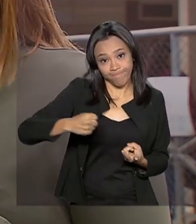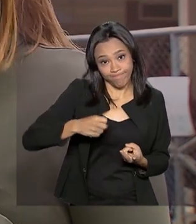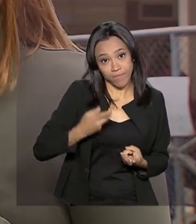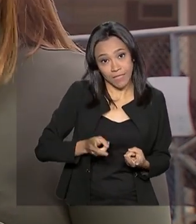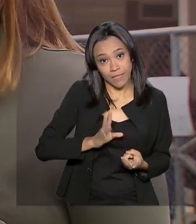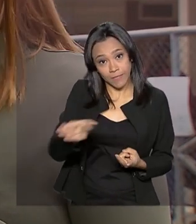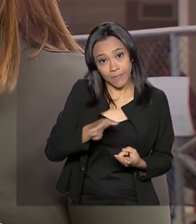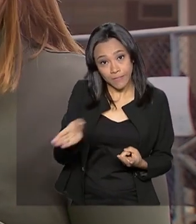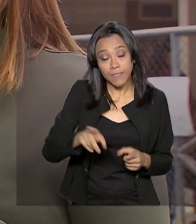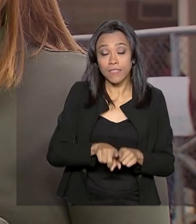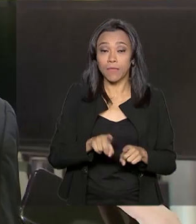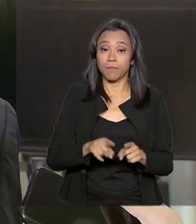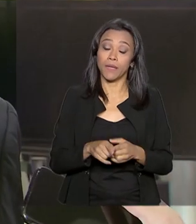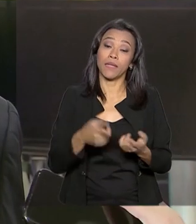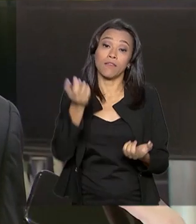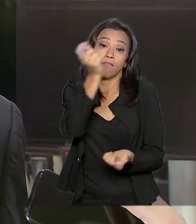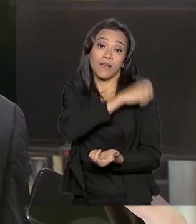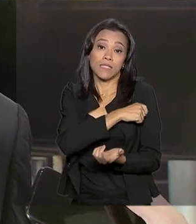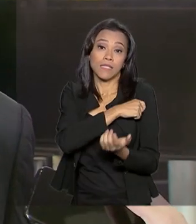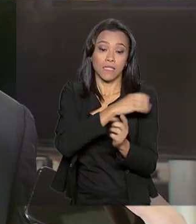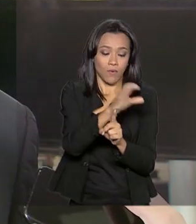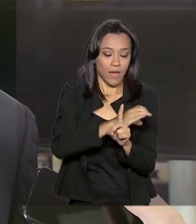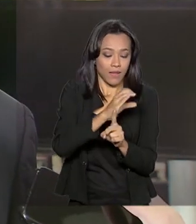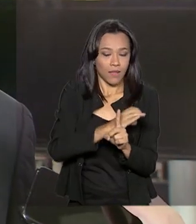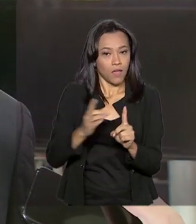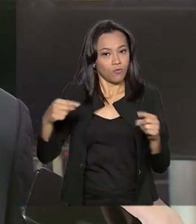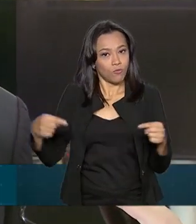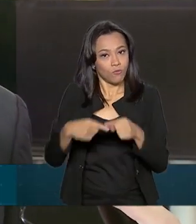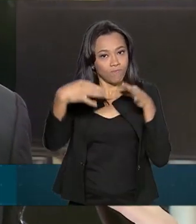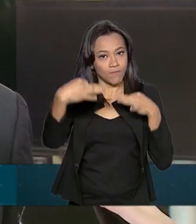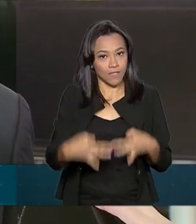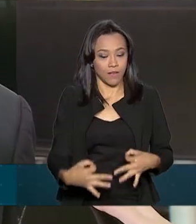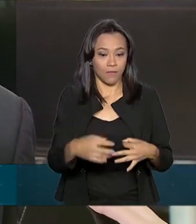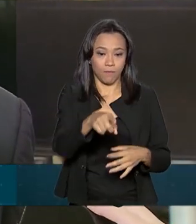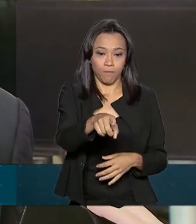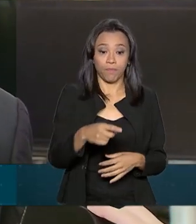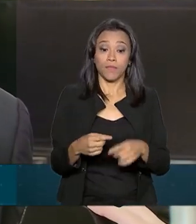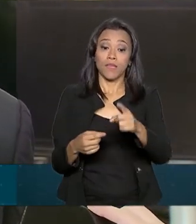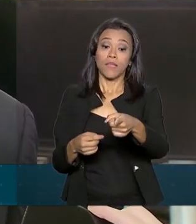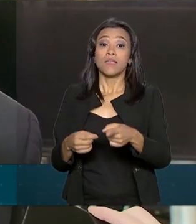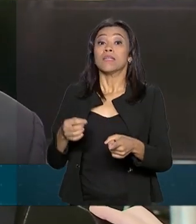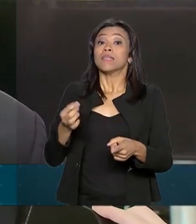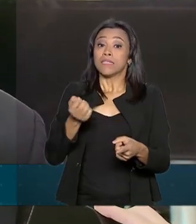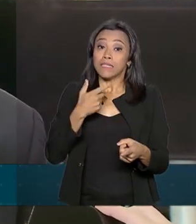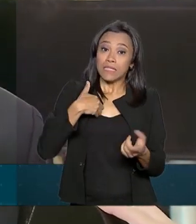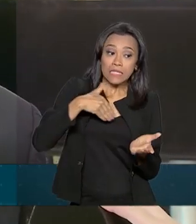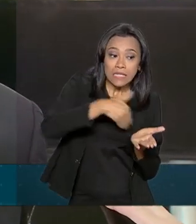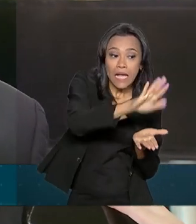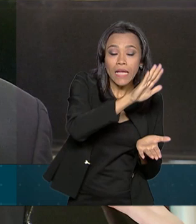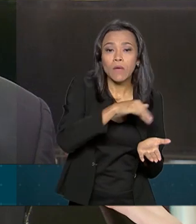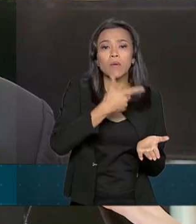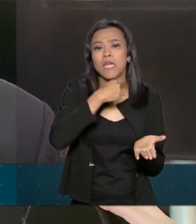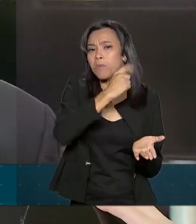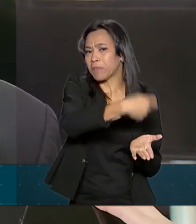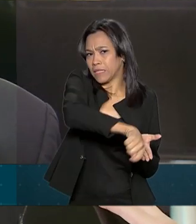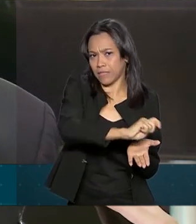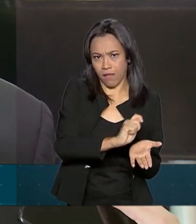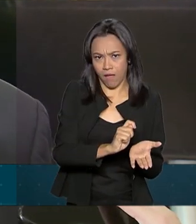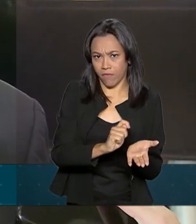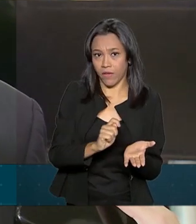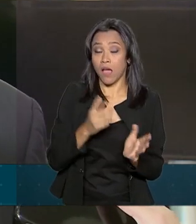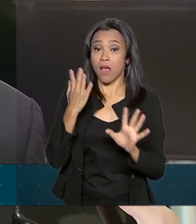atualizada. O bente fino do Bolsa Família saiu quem não precisava, entrou quem precisava, acabou a fila.